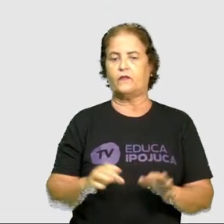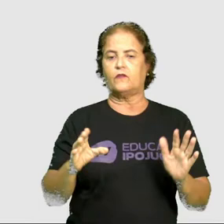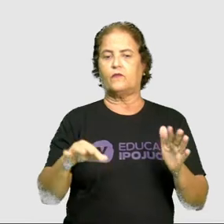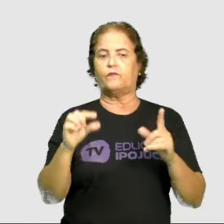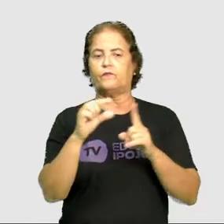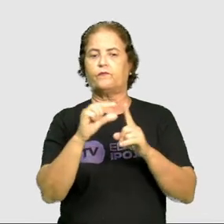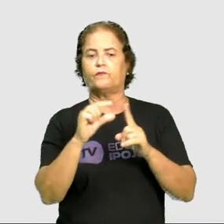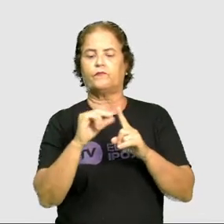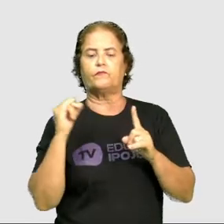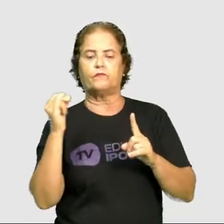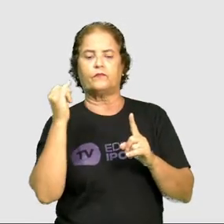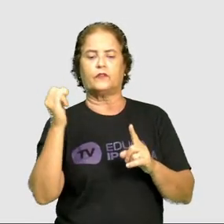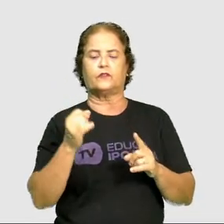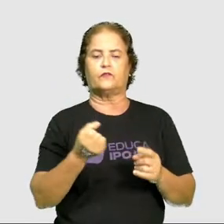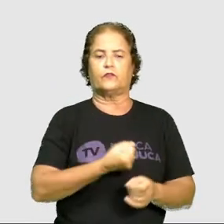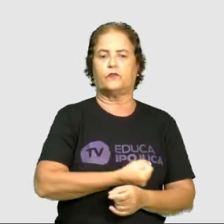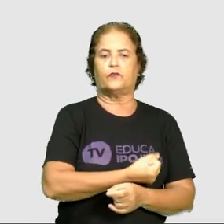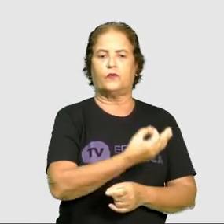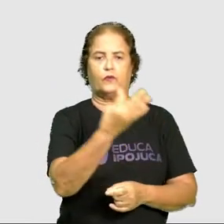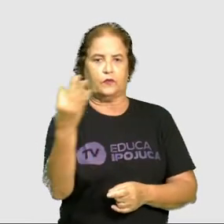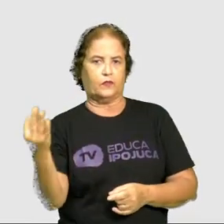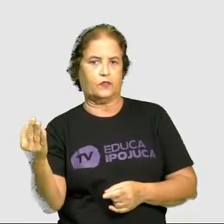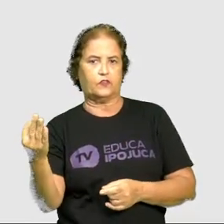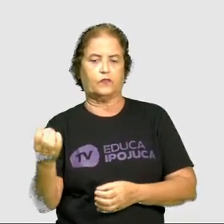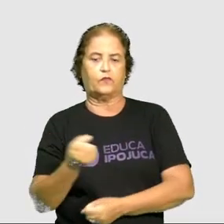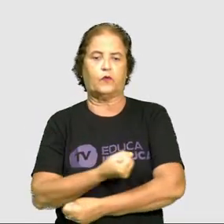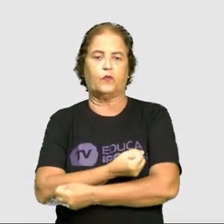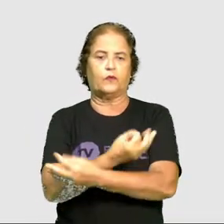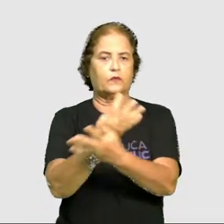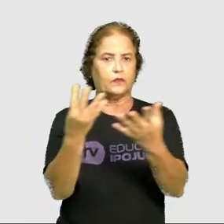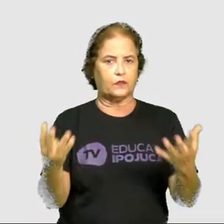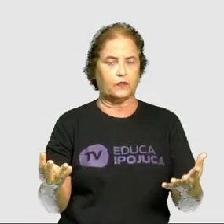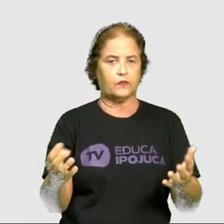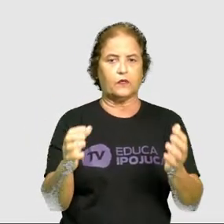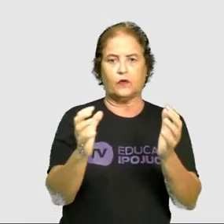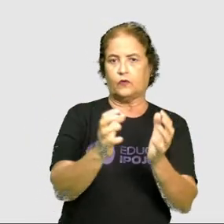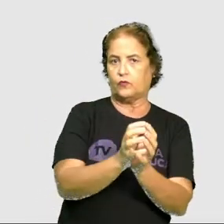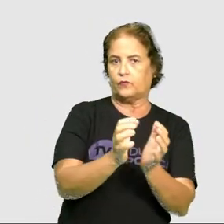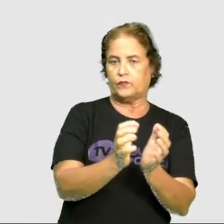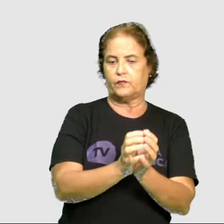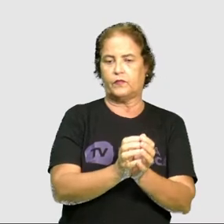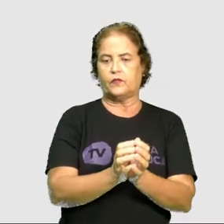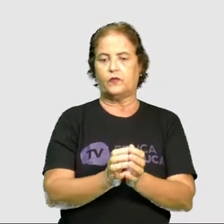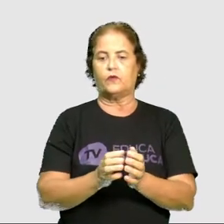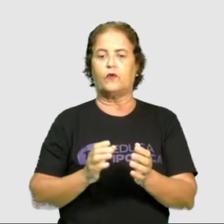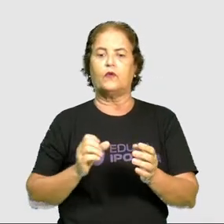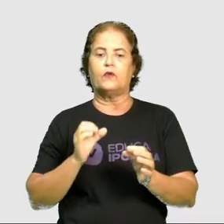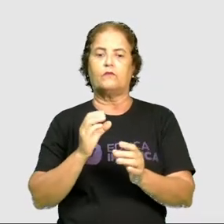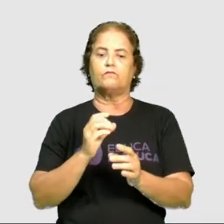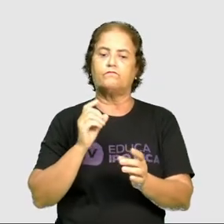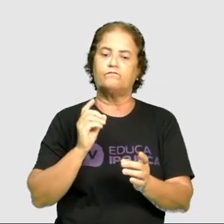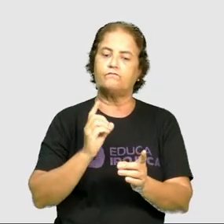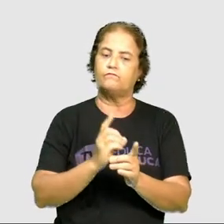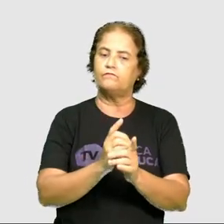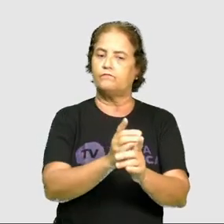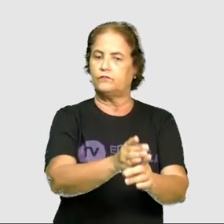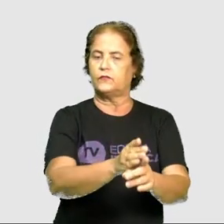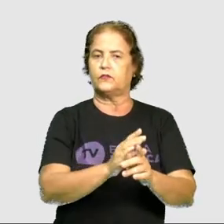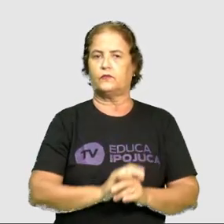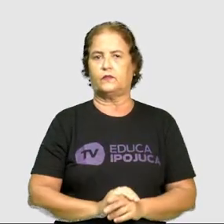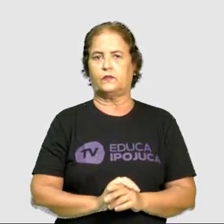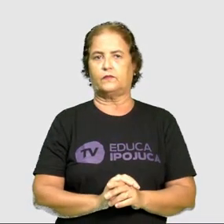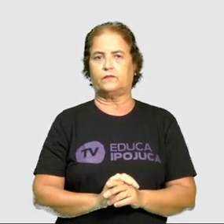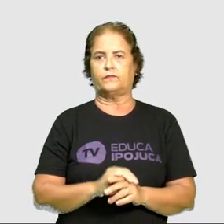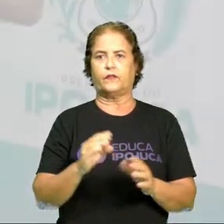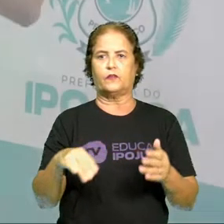contagem, quantidade, agrupamento e sequência. É isso que estudamos hoje.